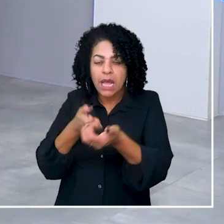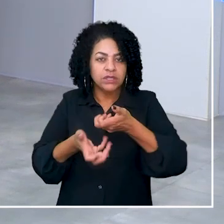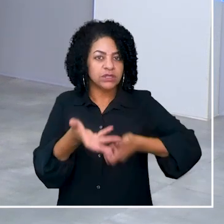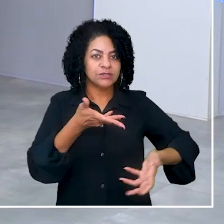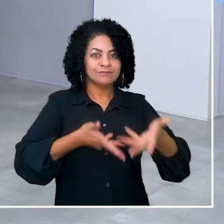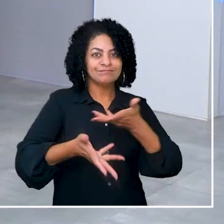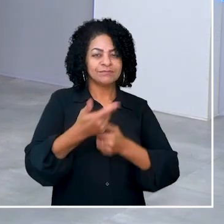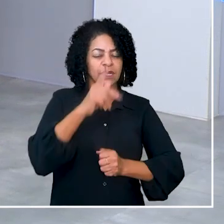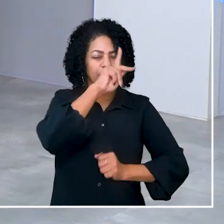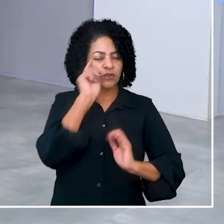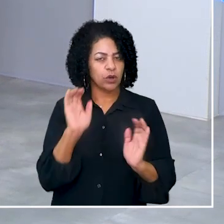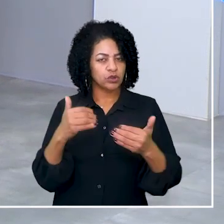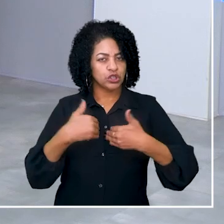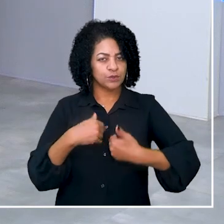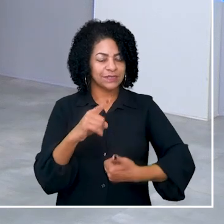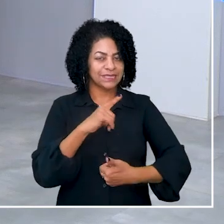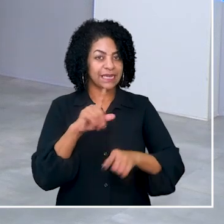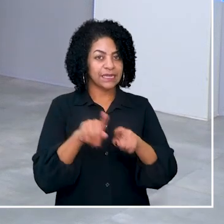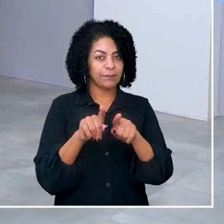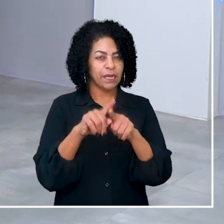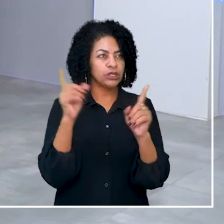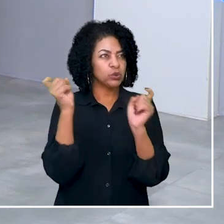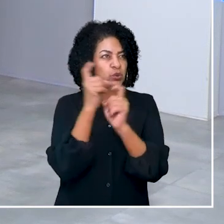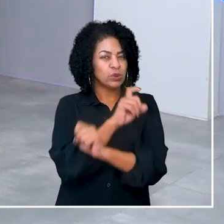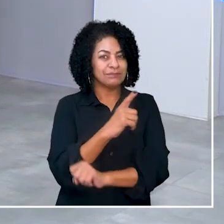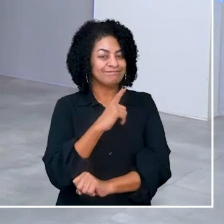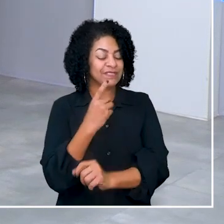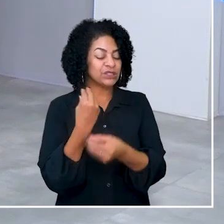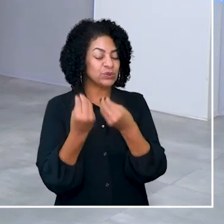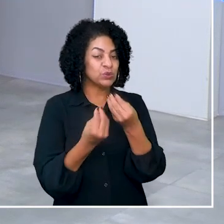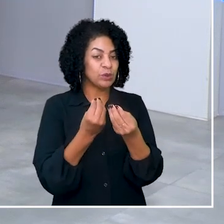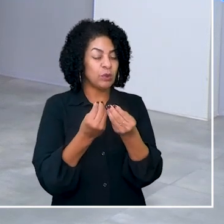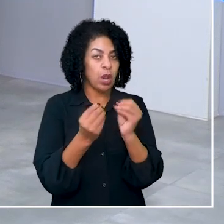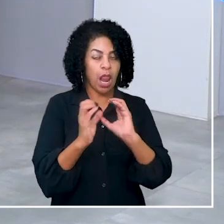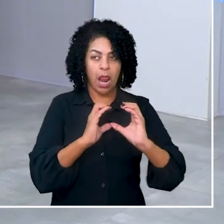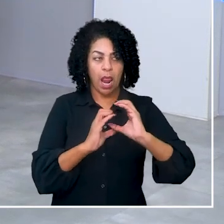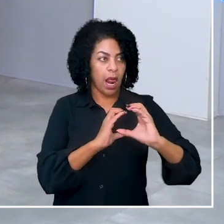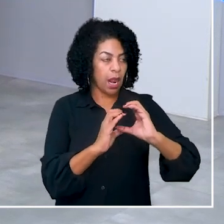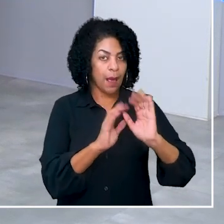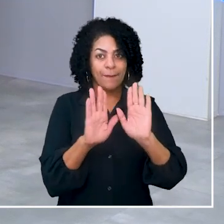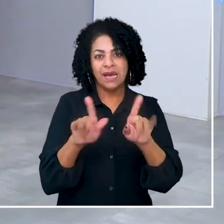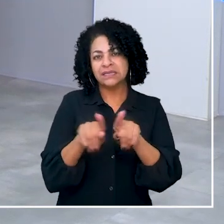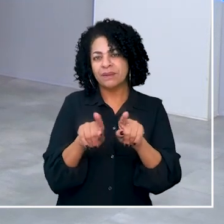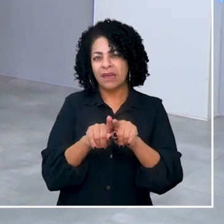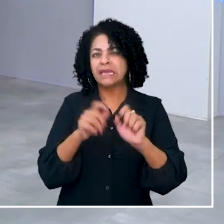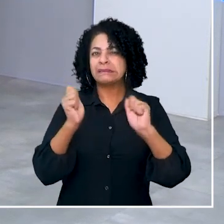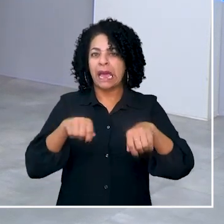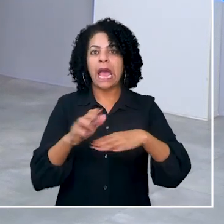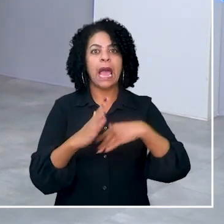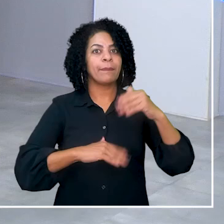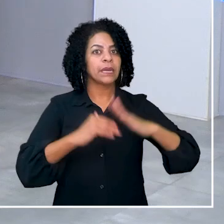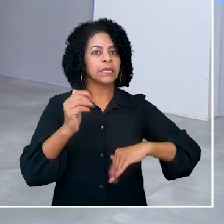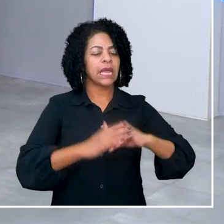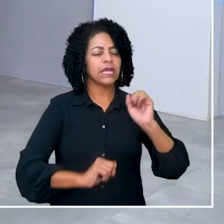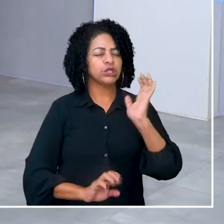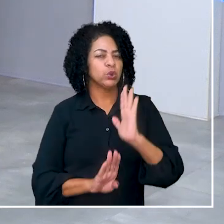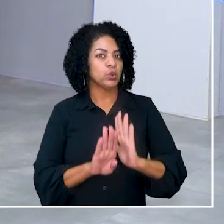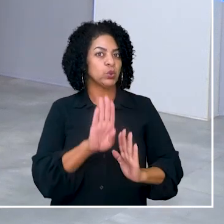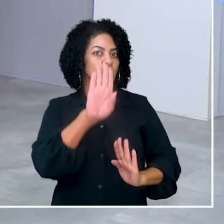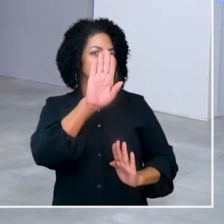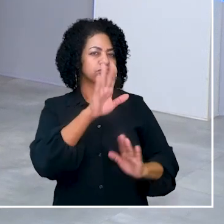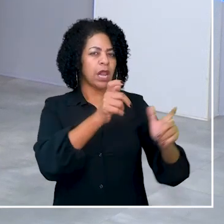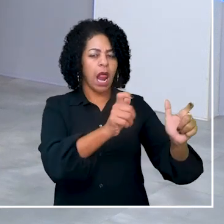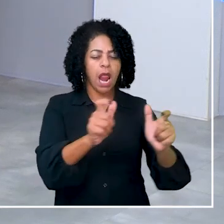os outros. Algumas pessoas com autismo podem ter dificuldades de se comunicar. Por outro lado, também podem apresentar habilidades